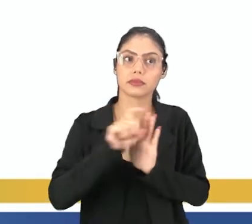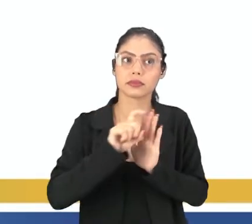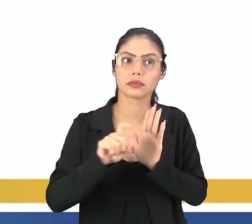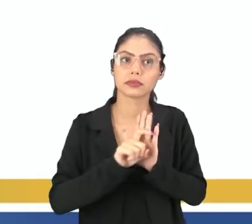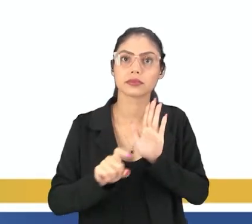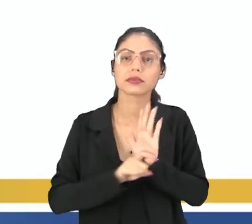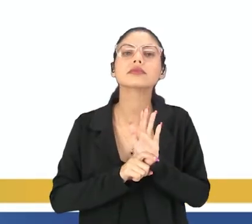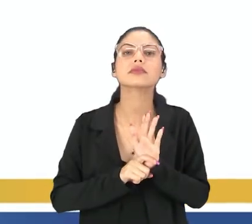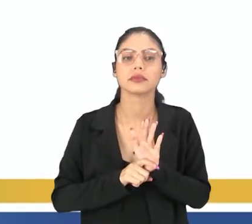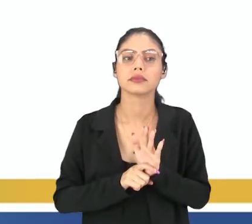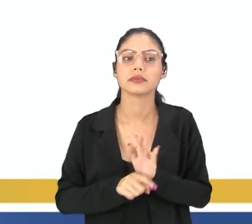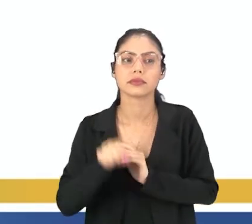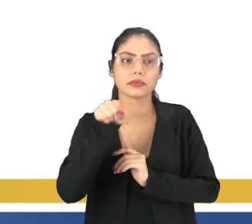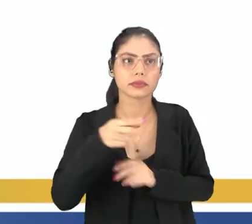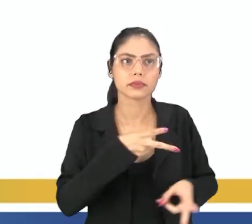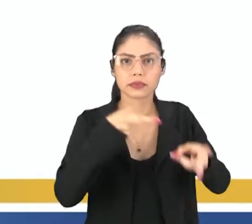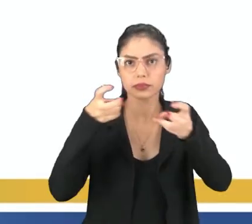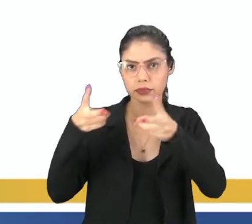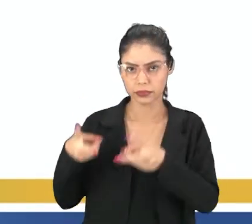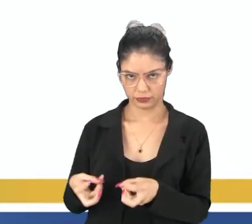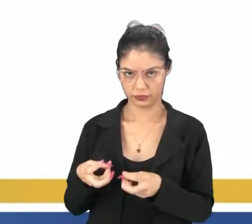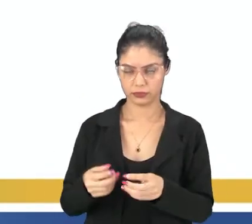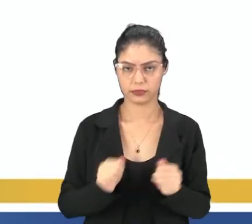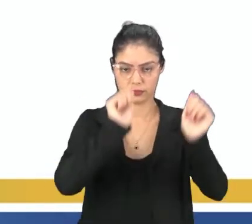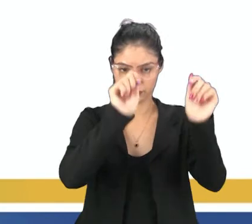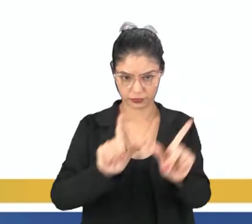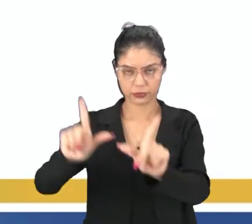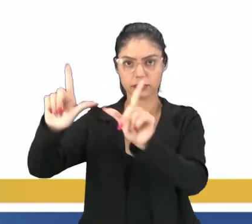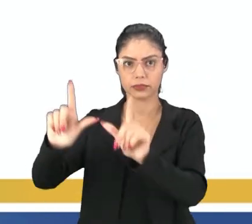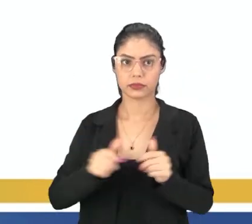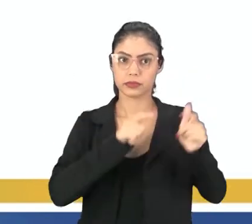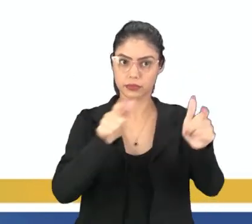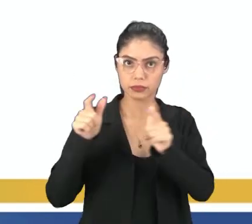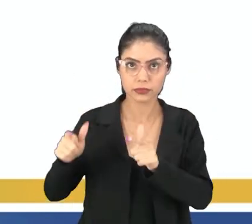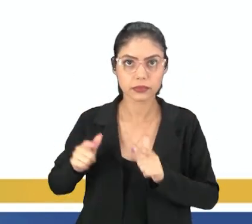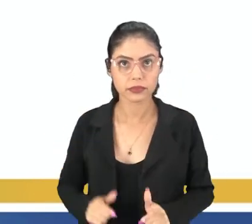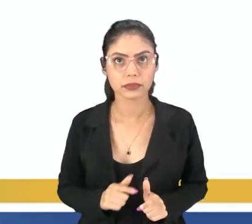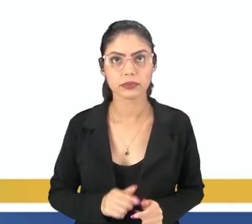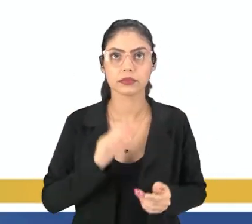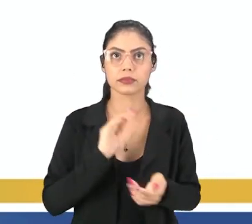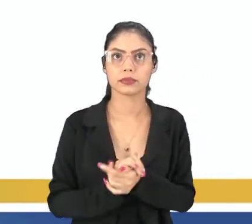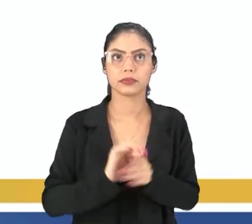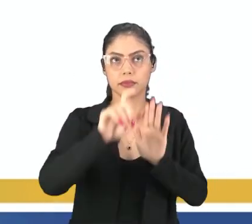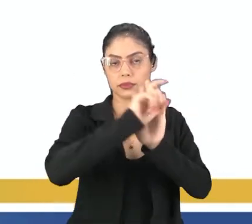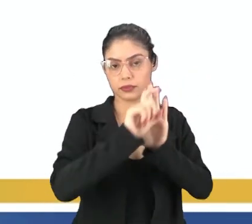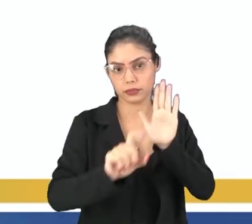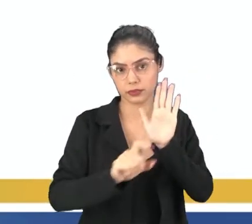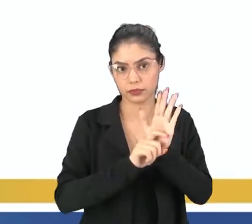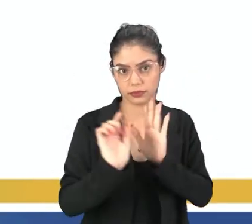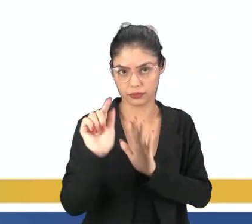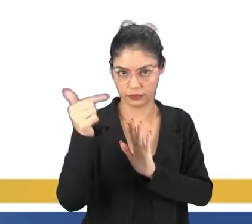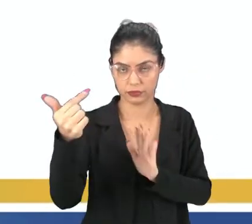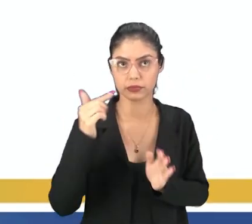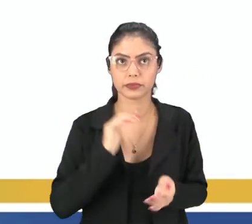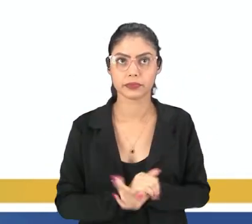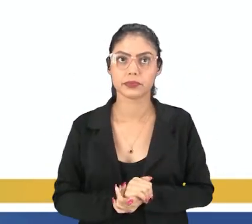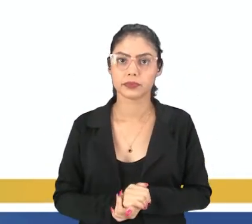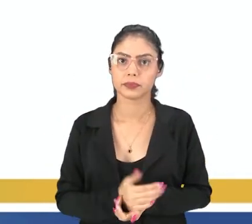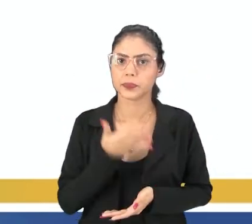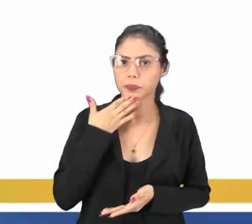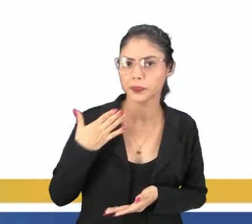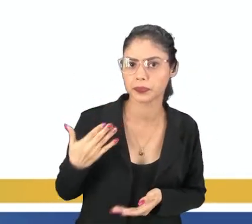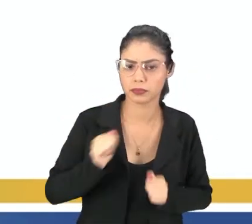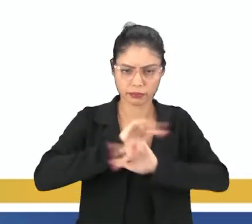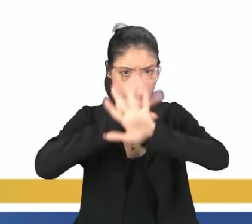Estrofe E aí nós percebemos Que na telinha aí Tem um espaço Entre uma estrofe E outra Pra ficar